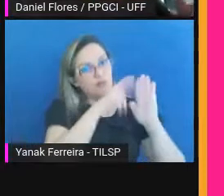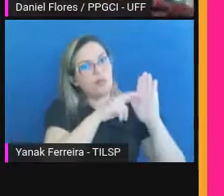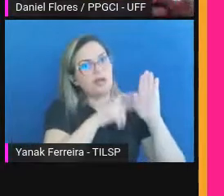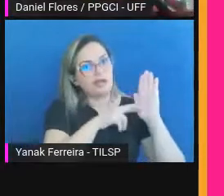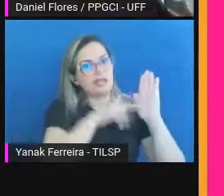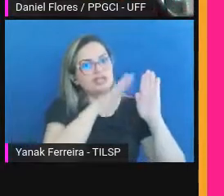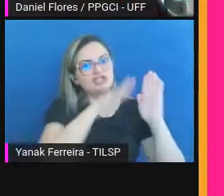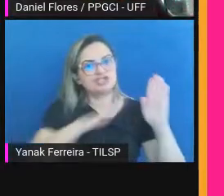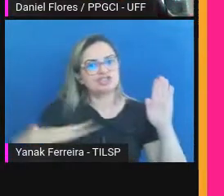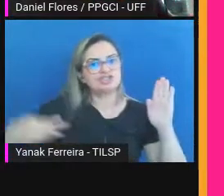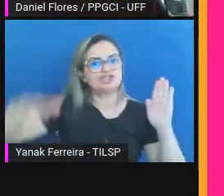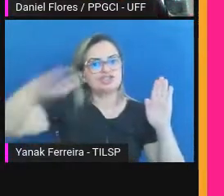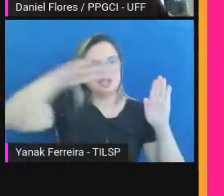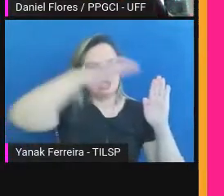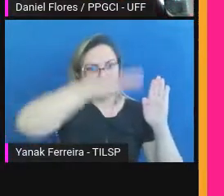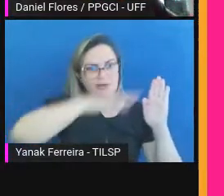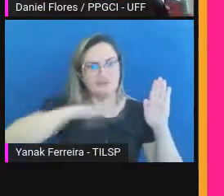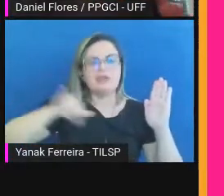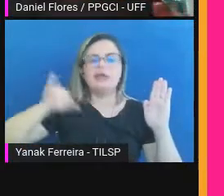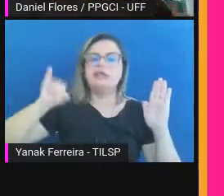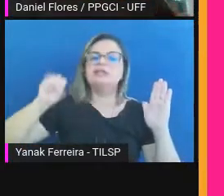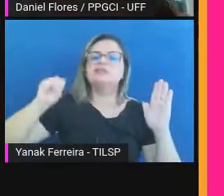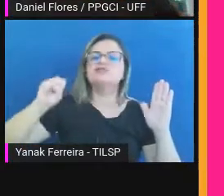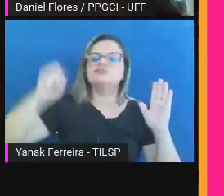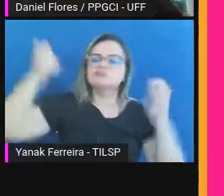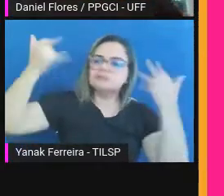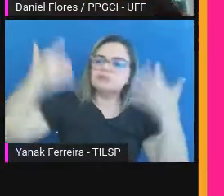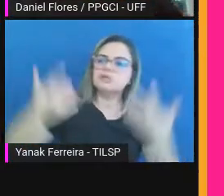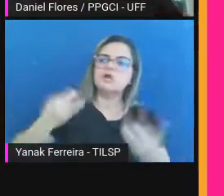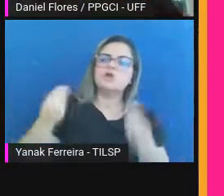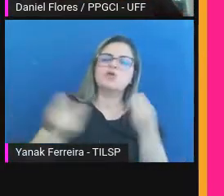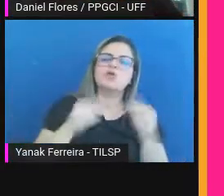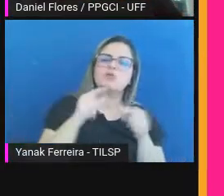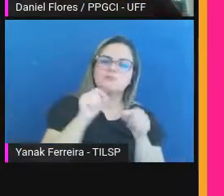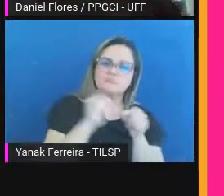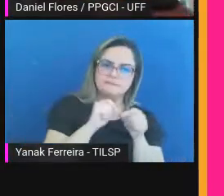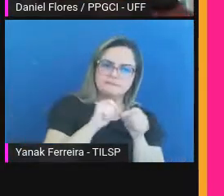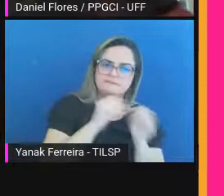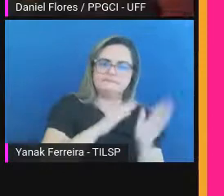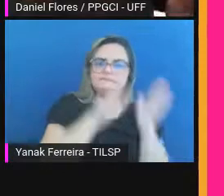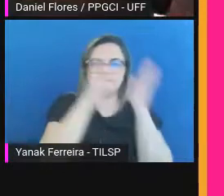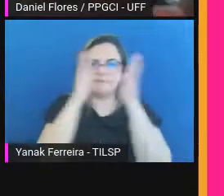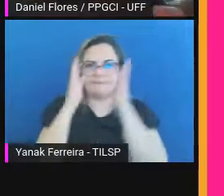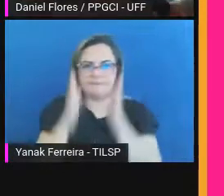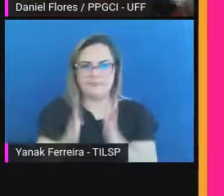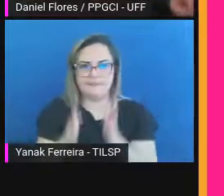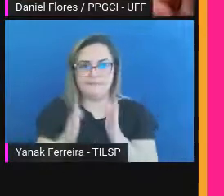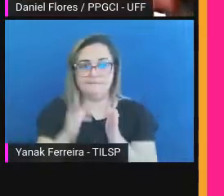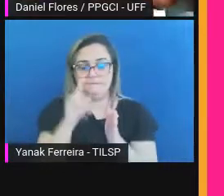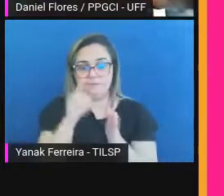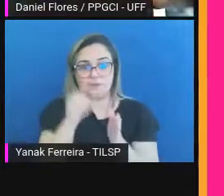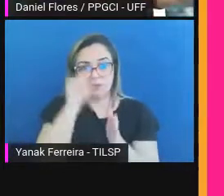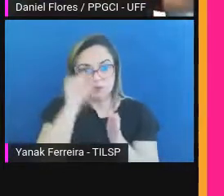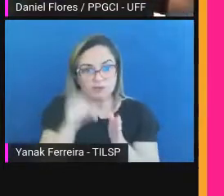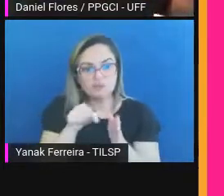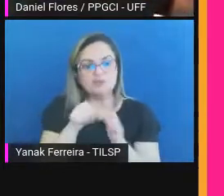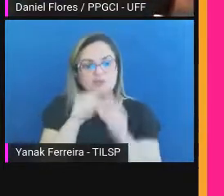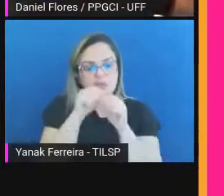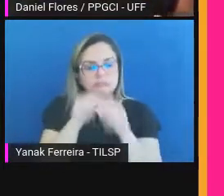o fazer. Eu tenho uma segunda, que é a 16363, que audita e certifica